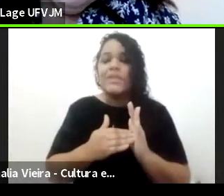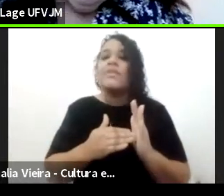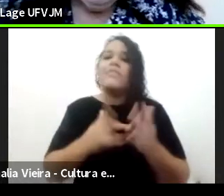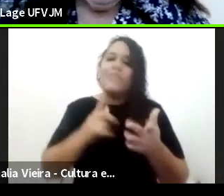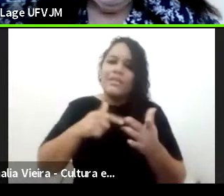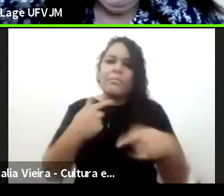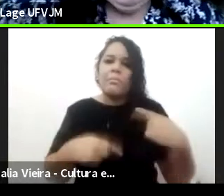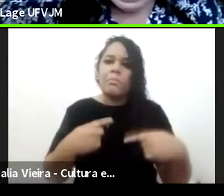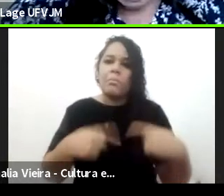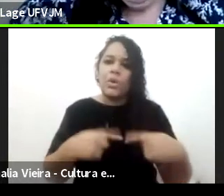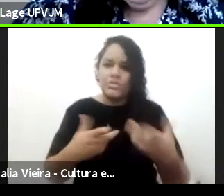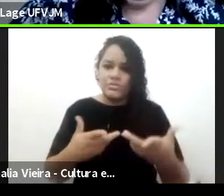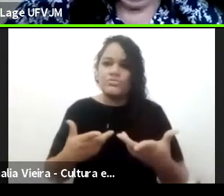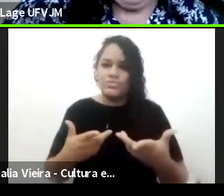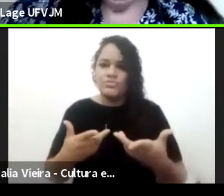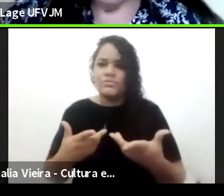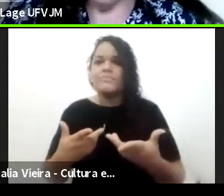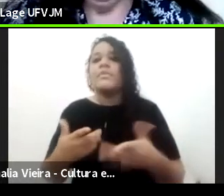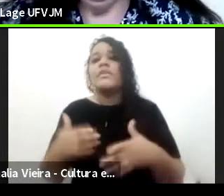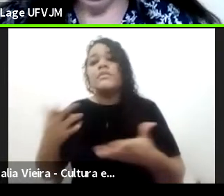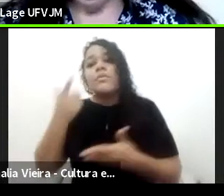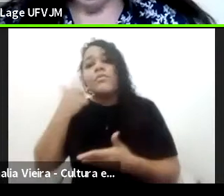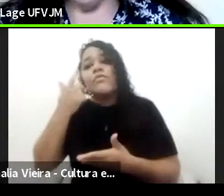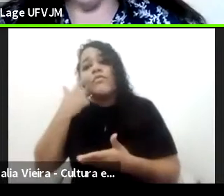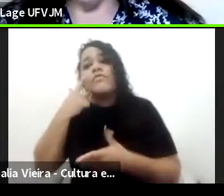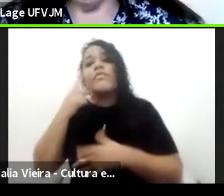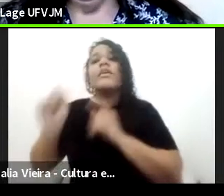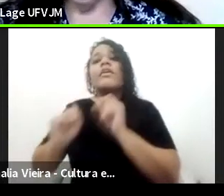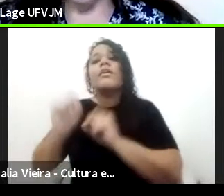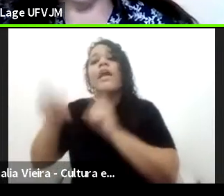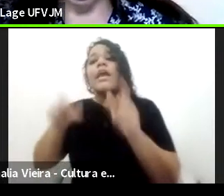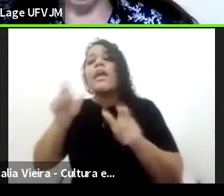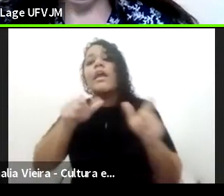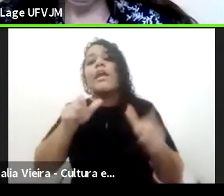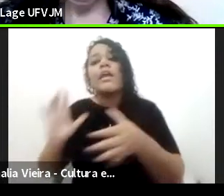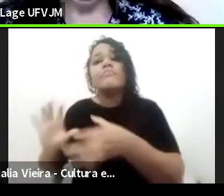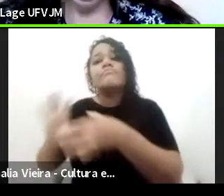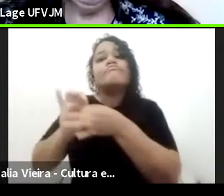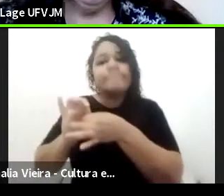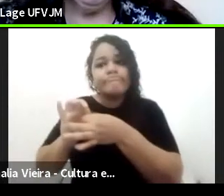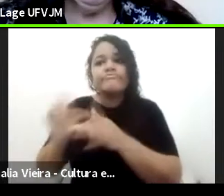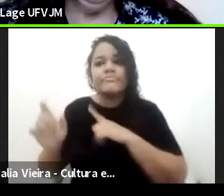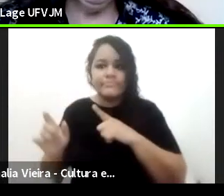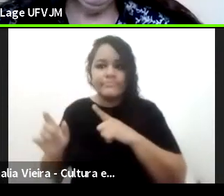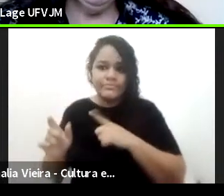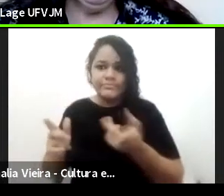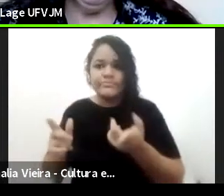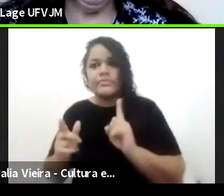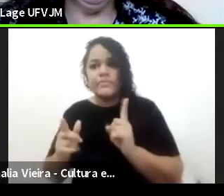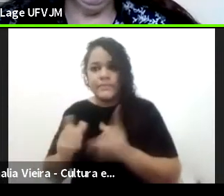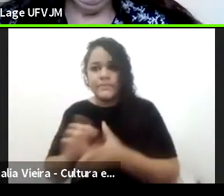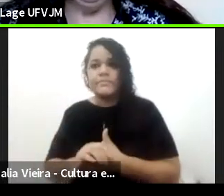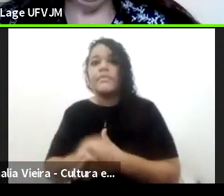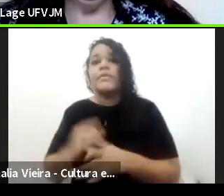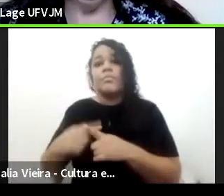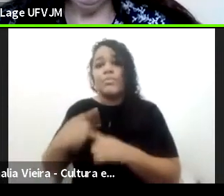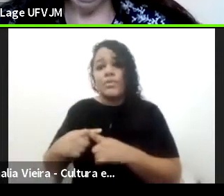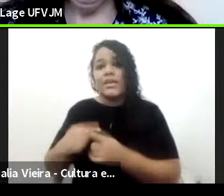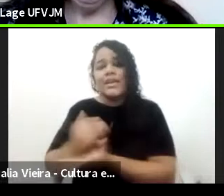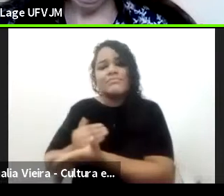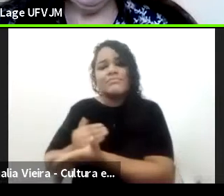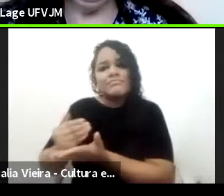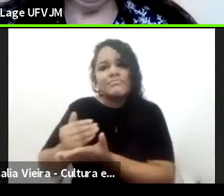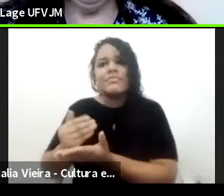né? O eu estou querendo dizer é que a maior parte dos padres, né? E bispos e arcebispos são nomeados pelo poder político. Eles,